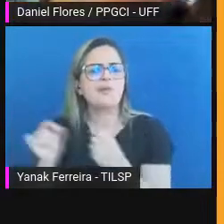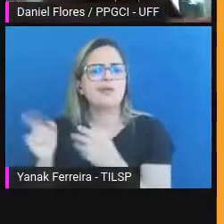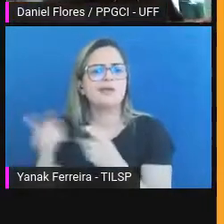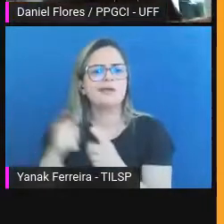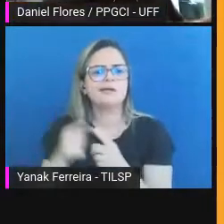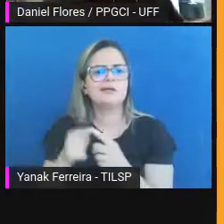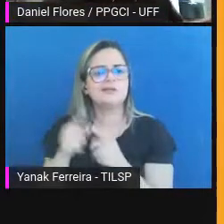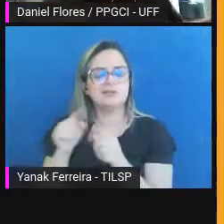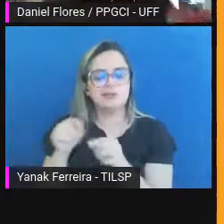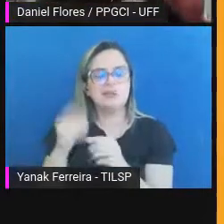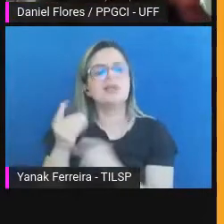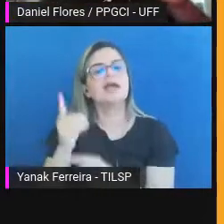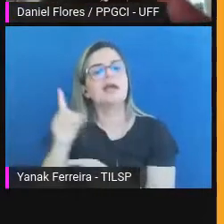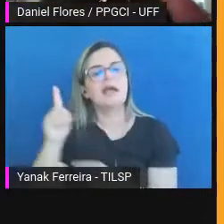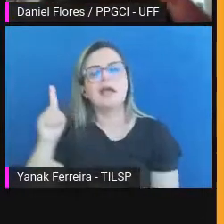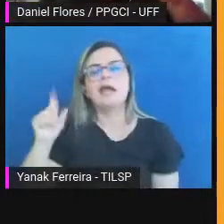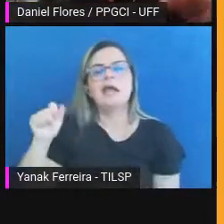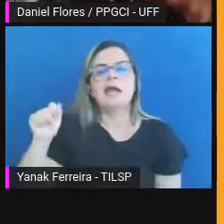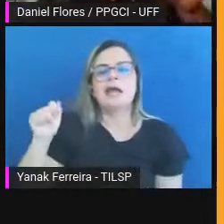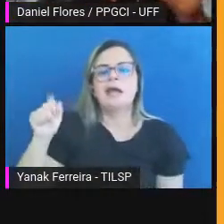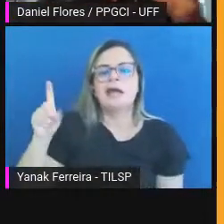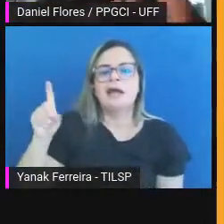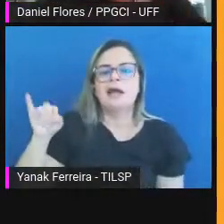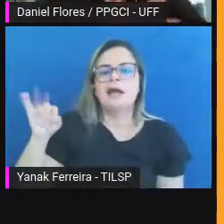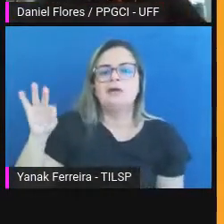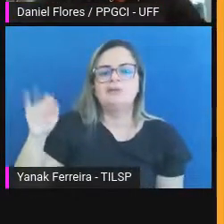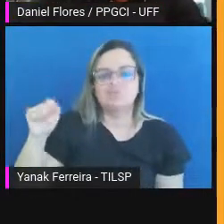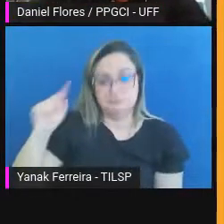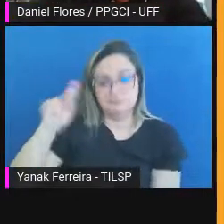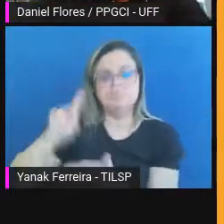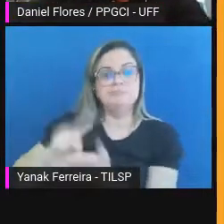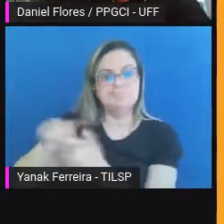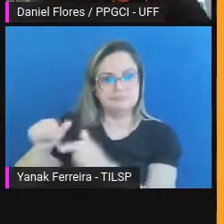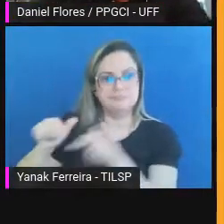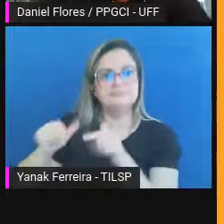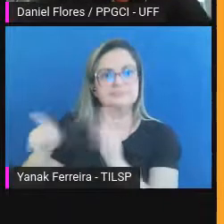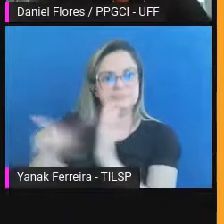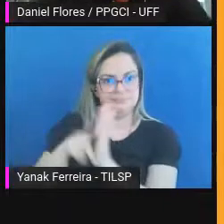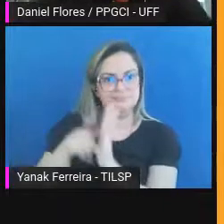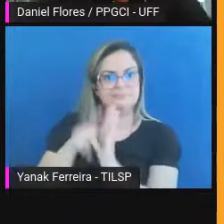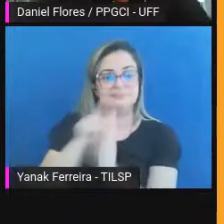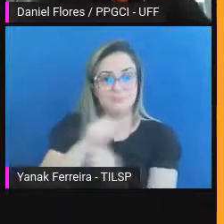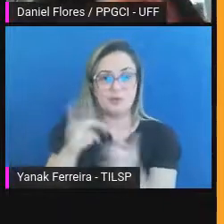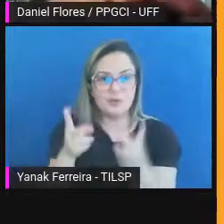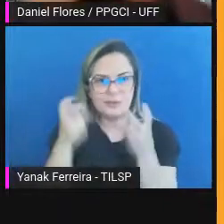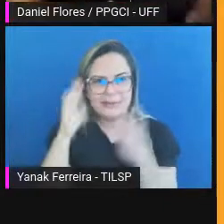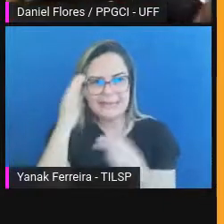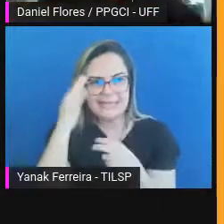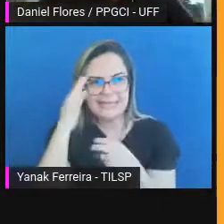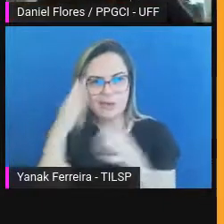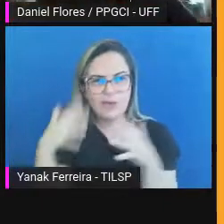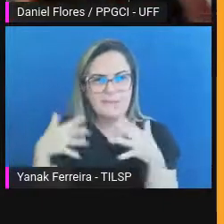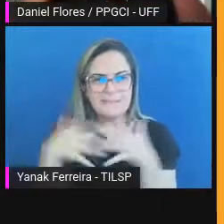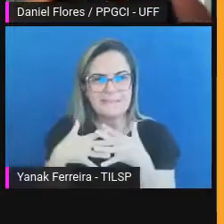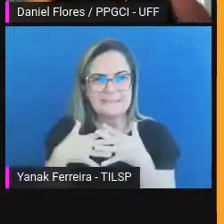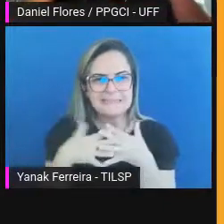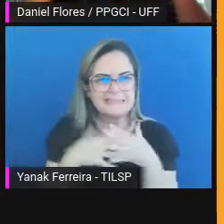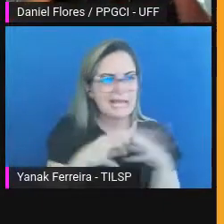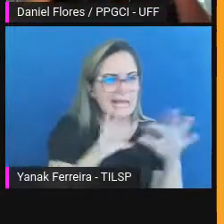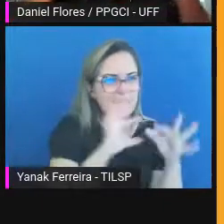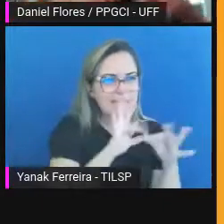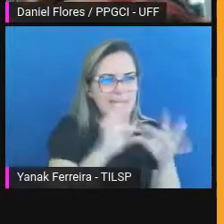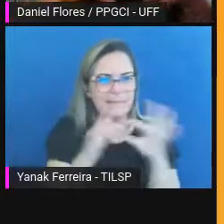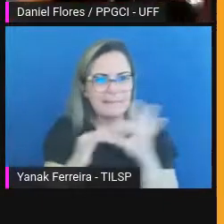certifica o repositório. Dá para ter uma noção agora da complexidade, né? Dá para a gente ver a dimensão